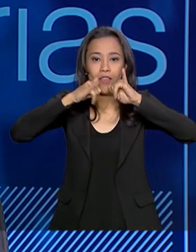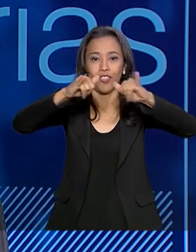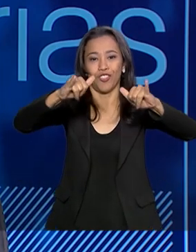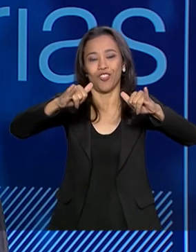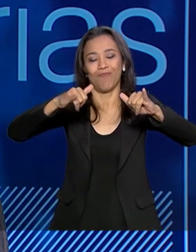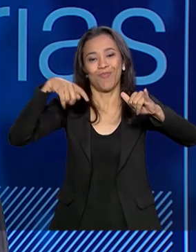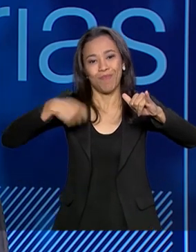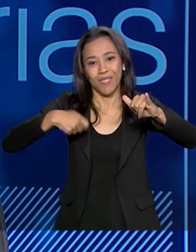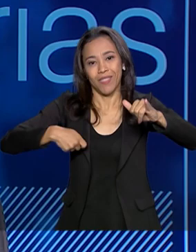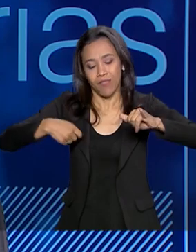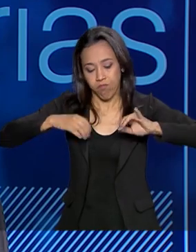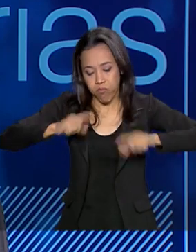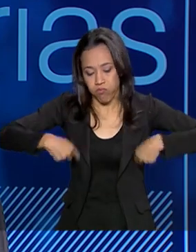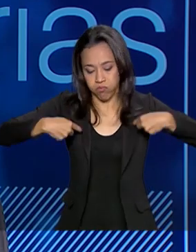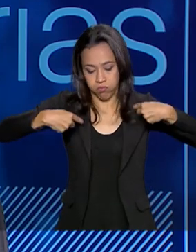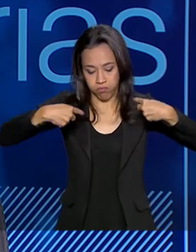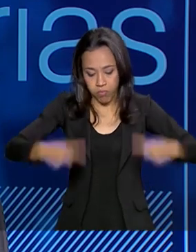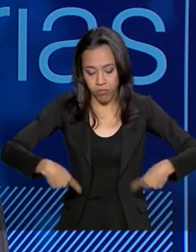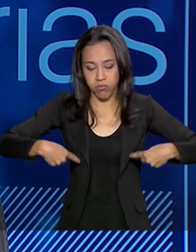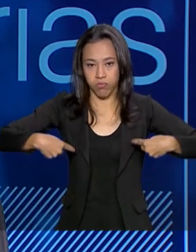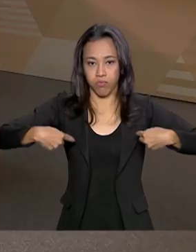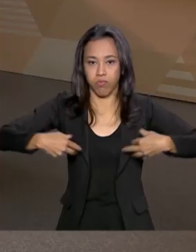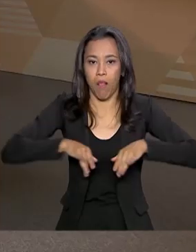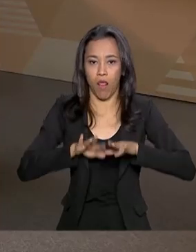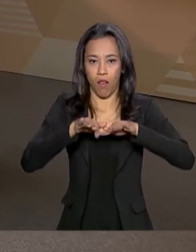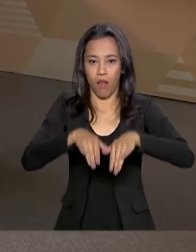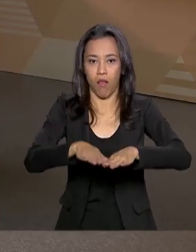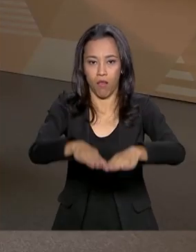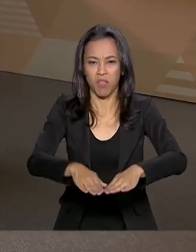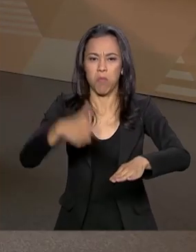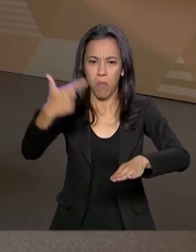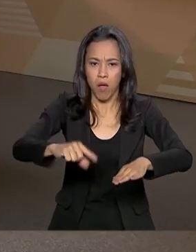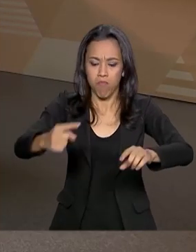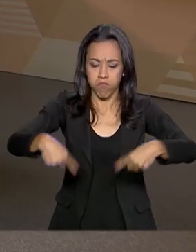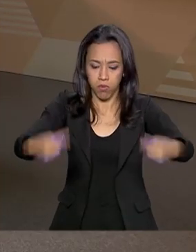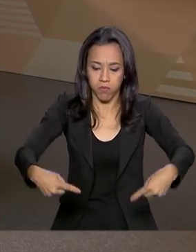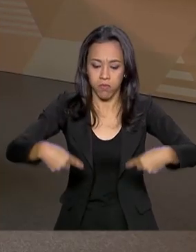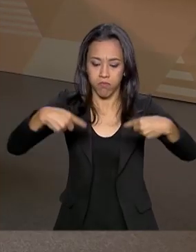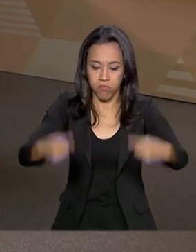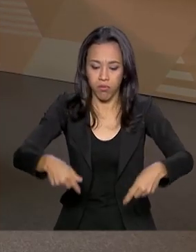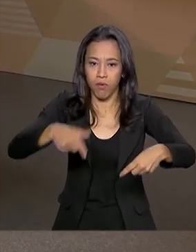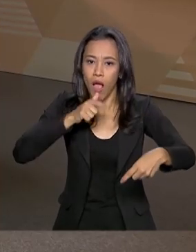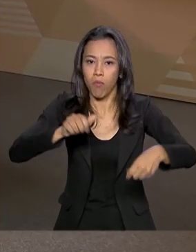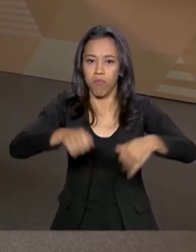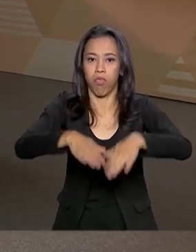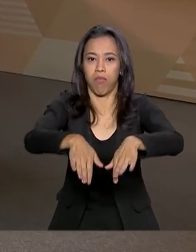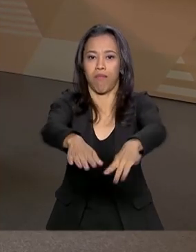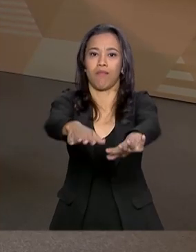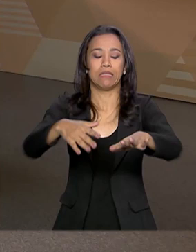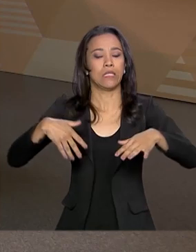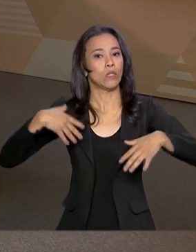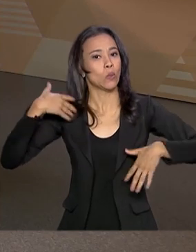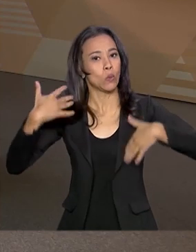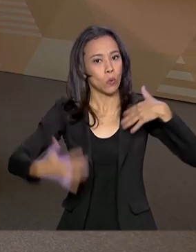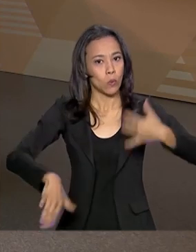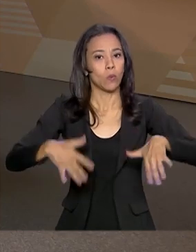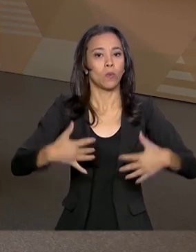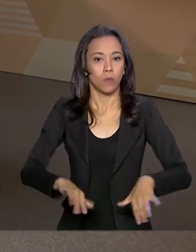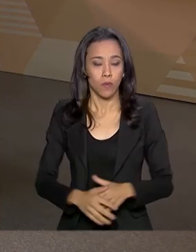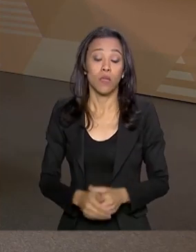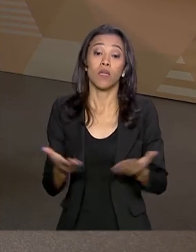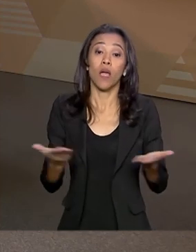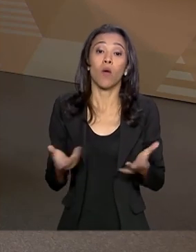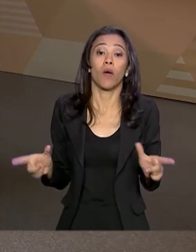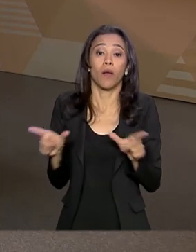bombeando essa água, então... São várias estações de bombeamento. Exatamente. E aí foi qualificado agora no PPI o PISF com a